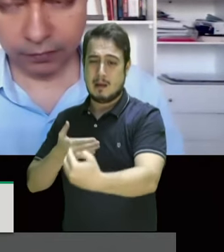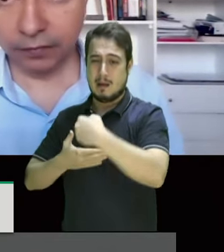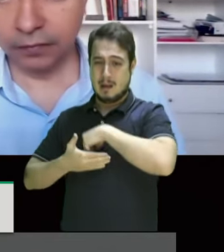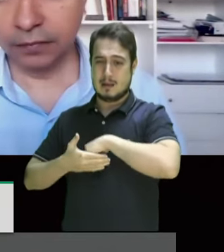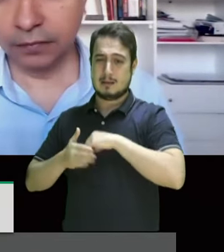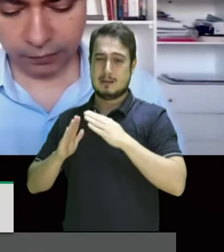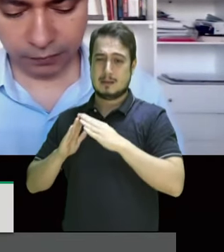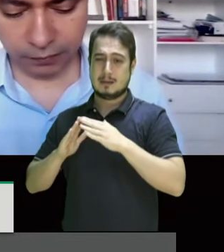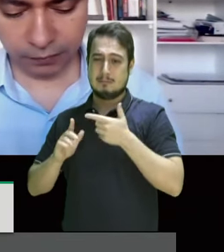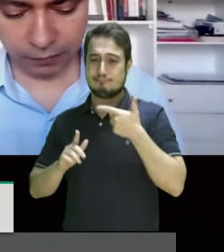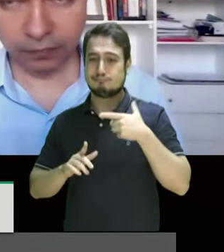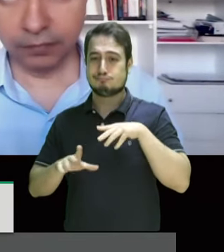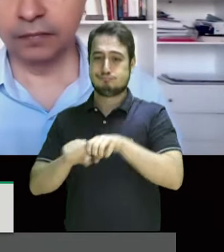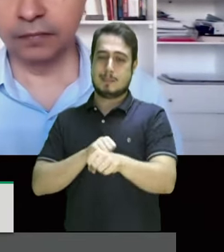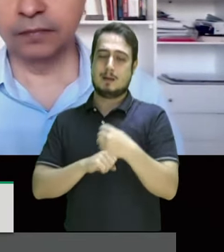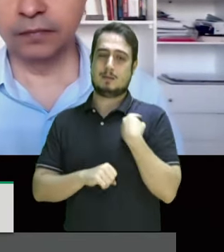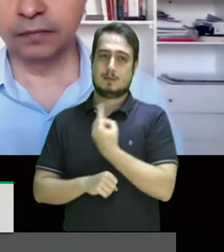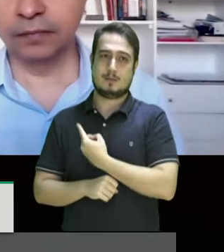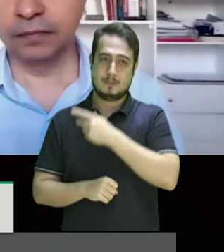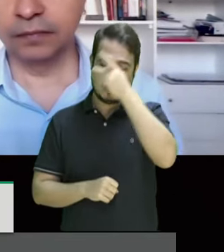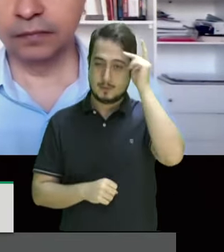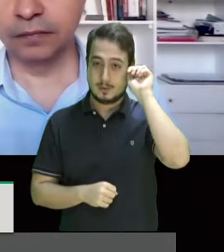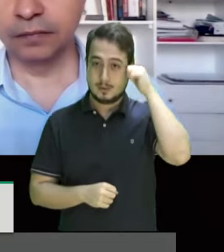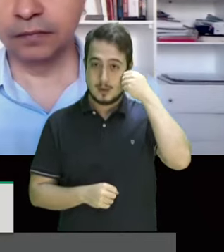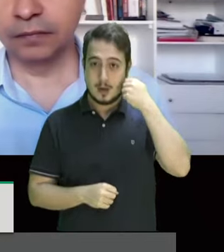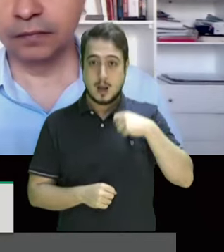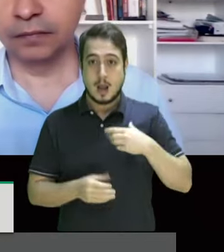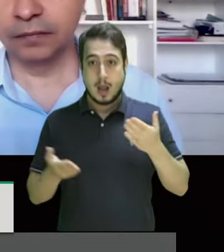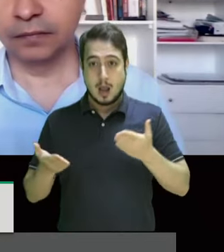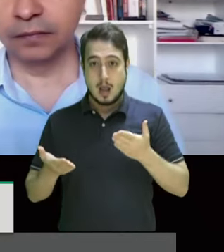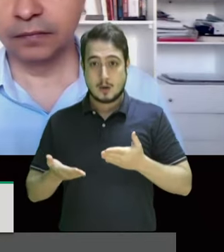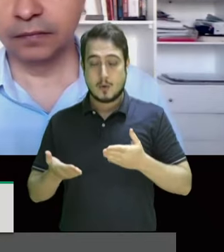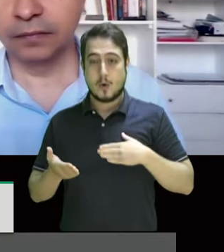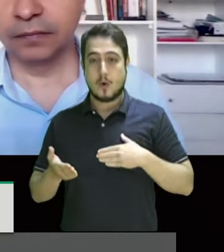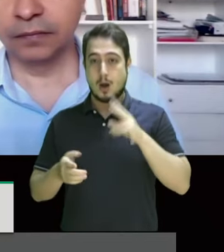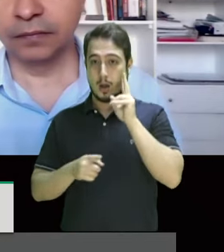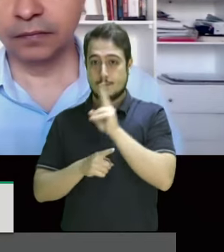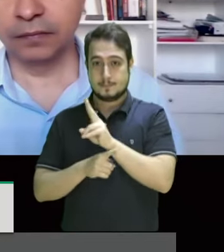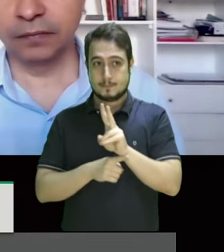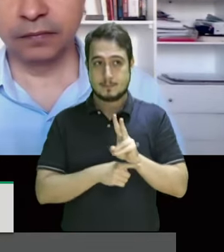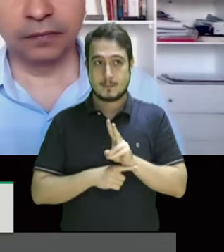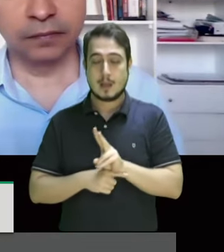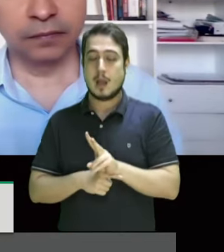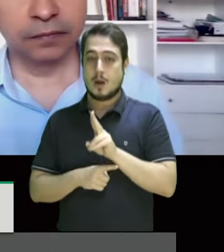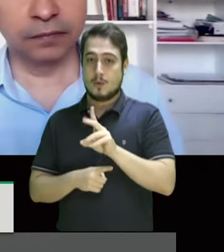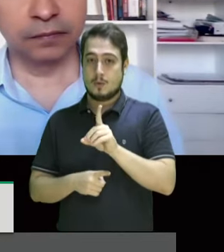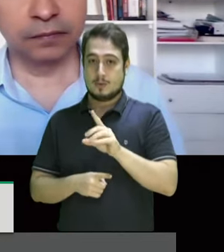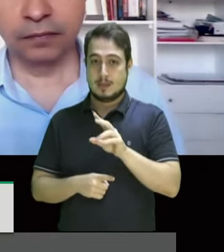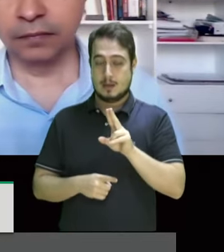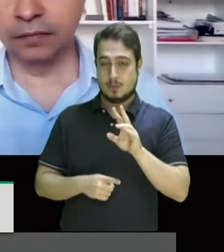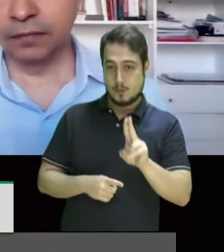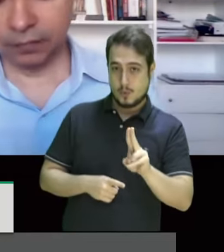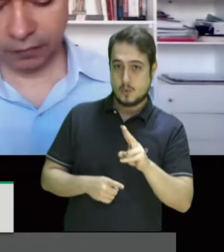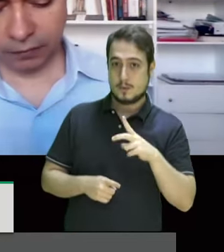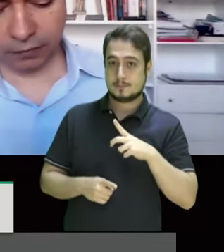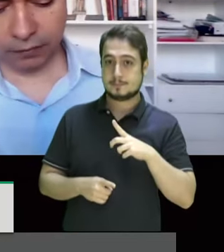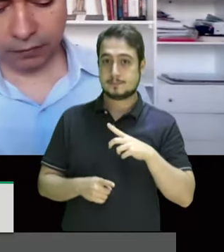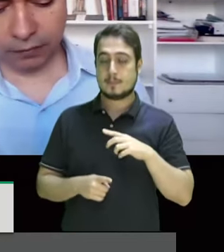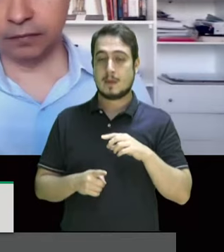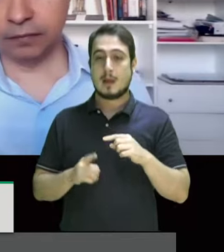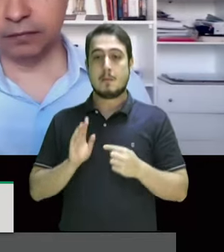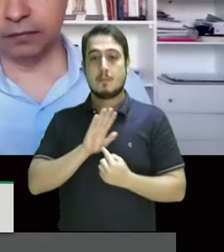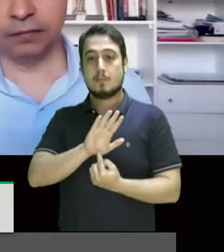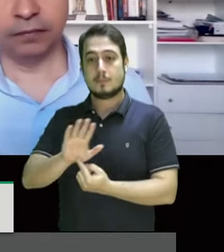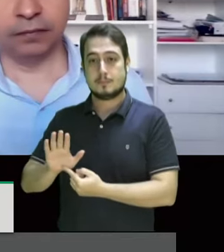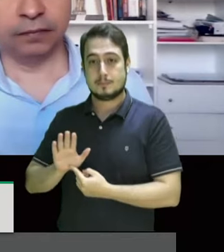tiram as nossas vidas portanto neste momento o observatório parlamentar de revisão periódica universal ele aponta algumas coisas que nós